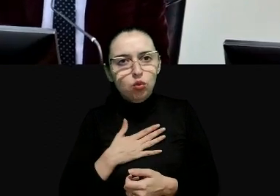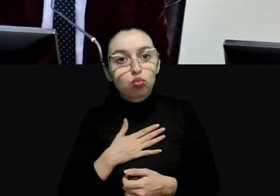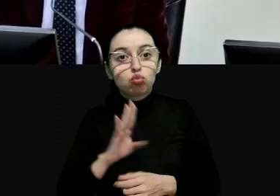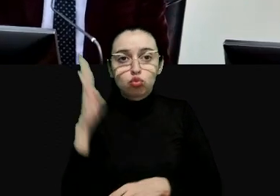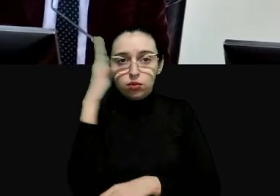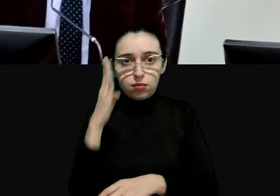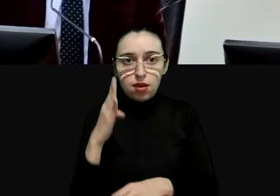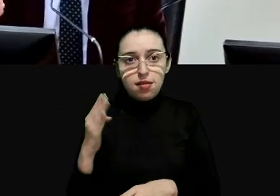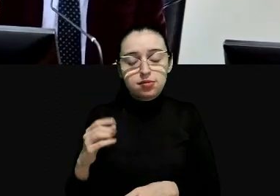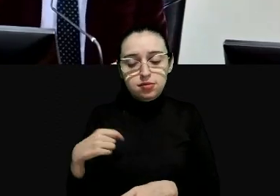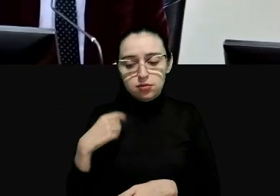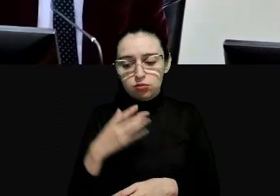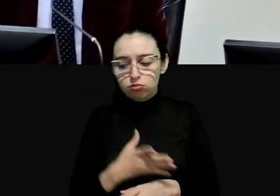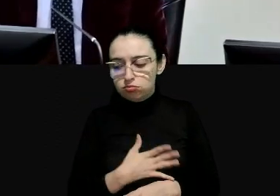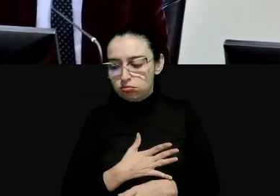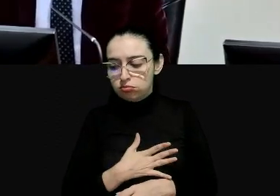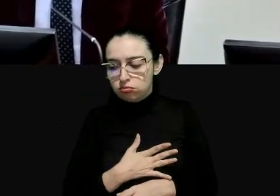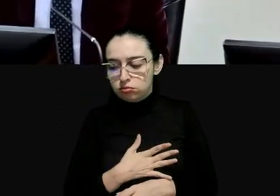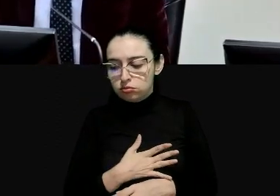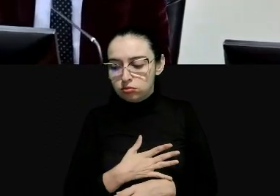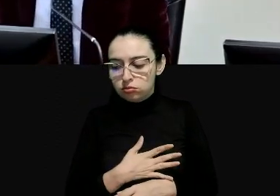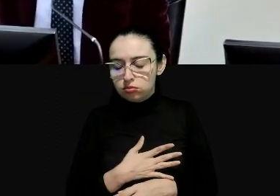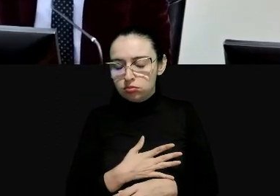o Brasil está tomando